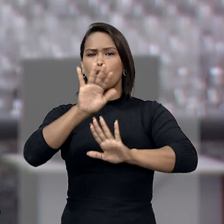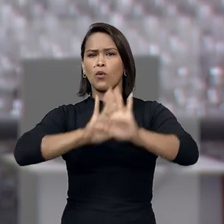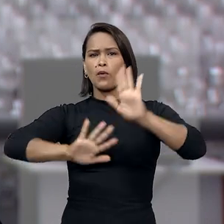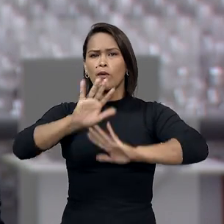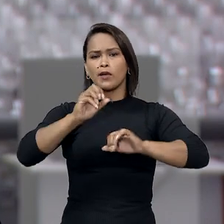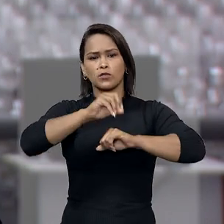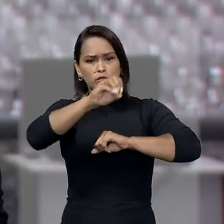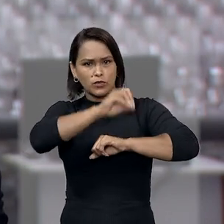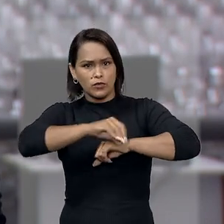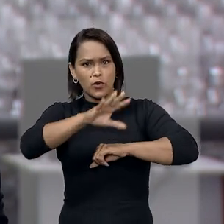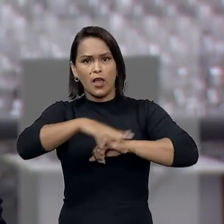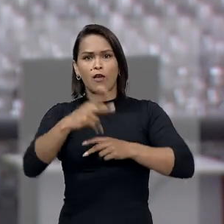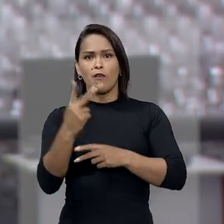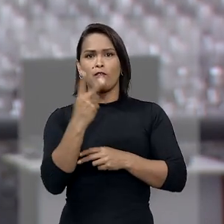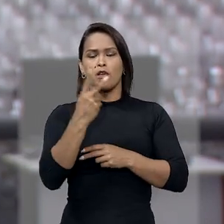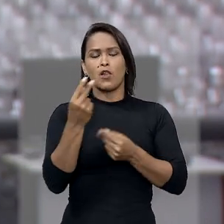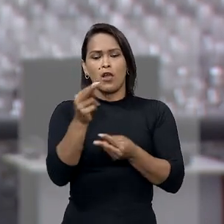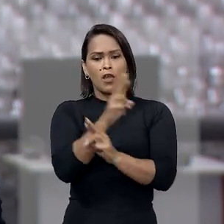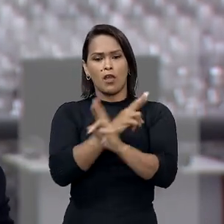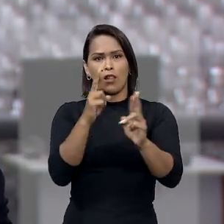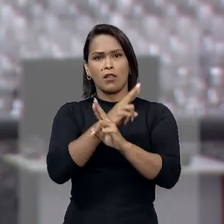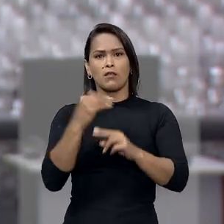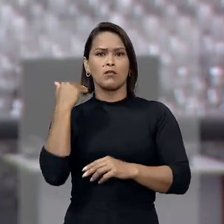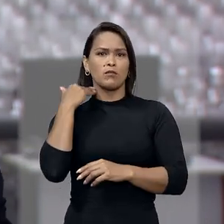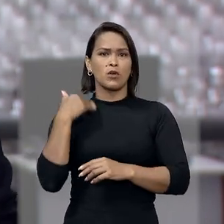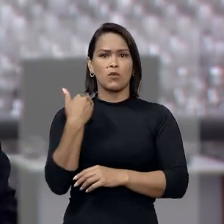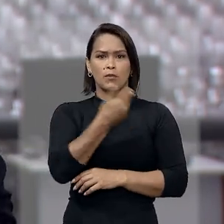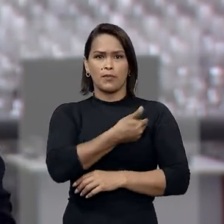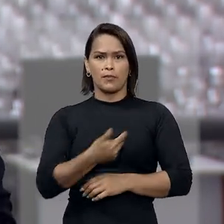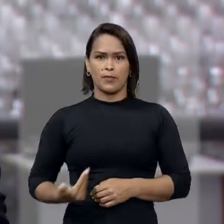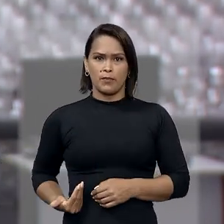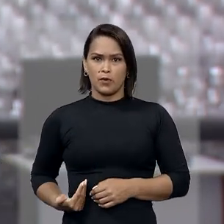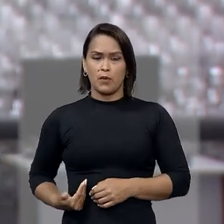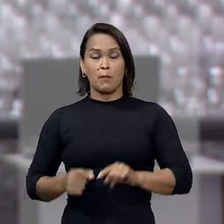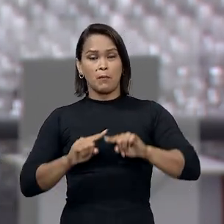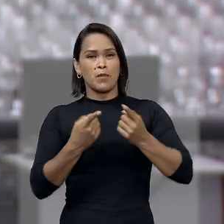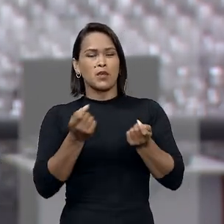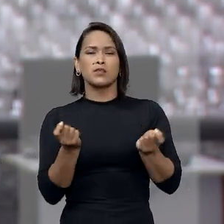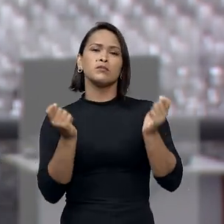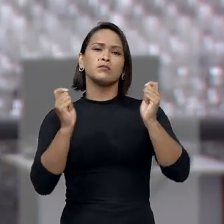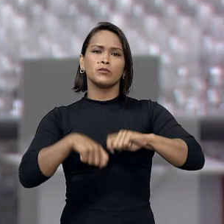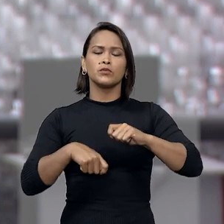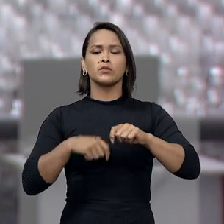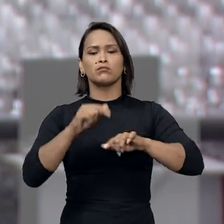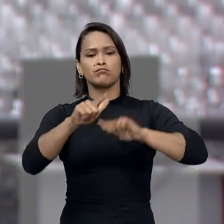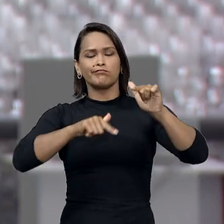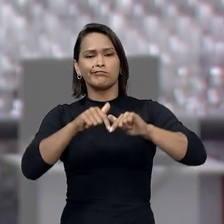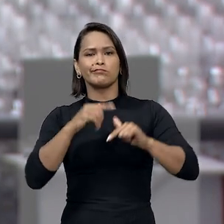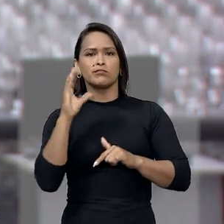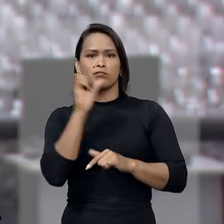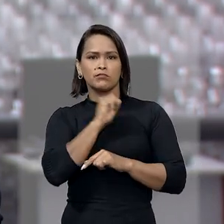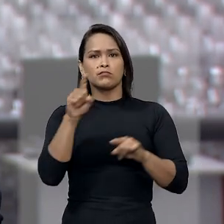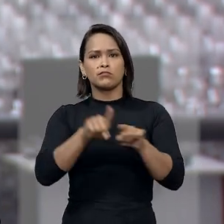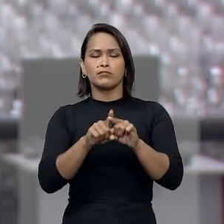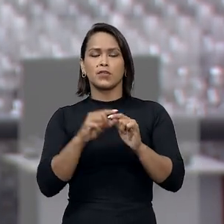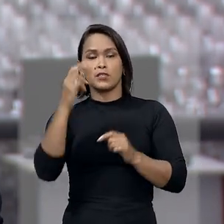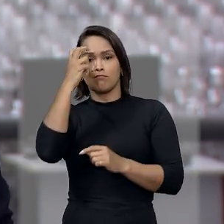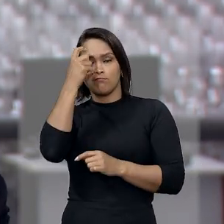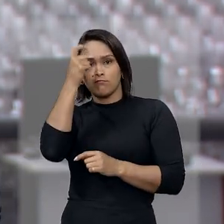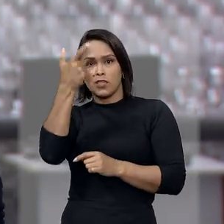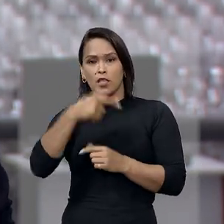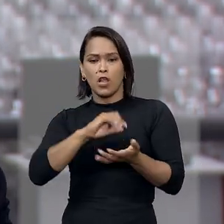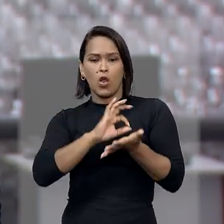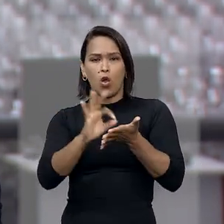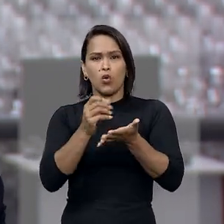divulgação de valores relativos às contas do setor público, para que não se impeça uma atuação eficiente e inteligente na